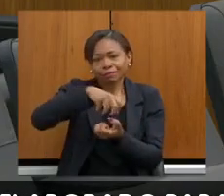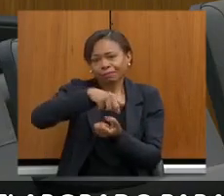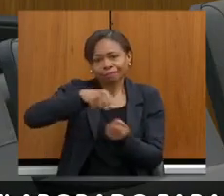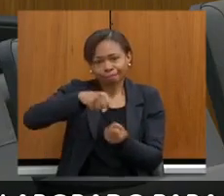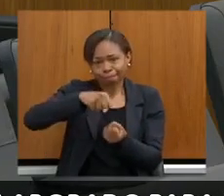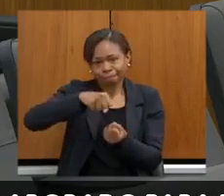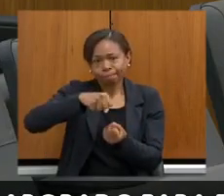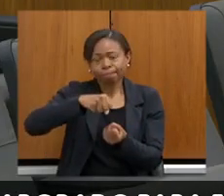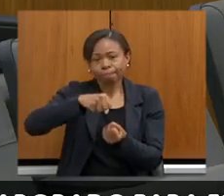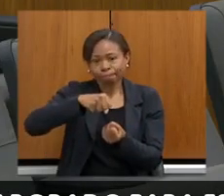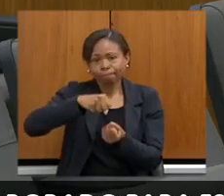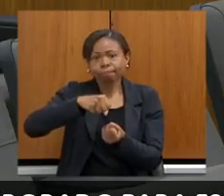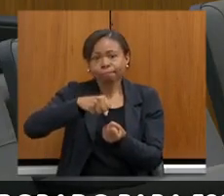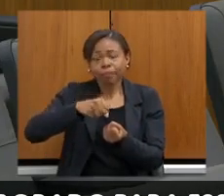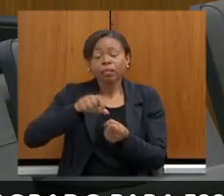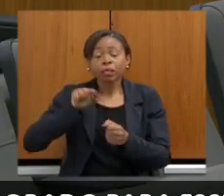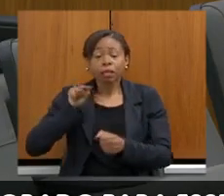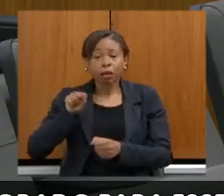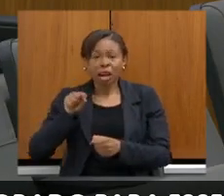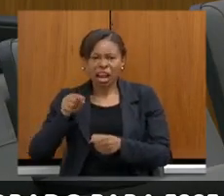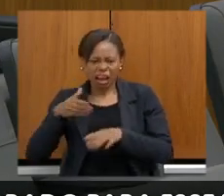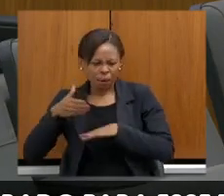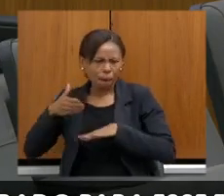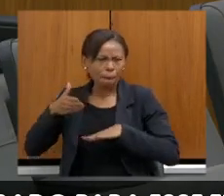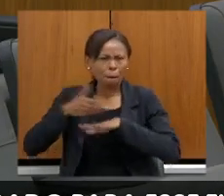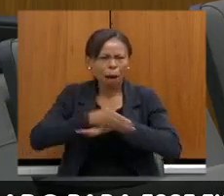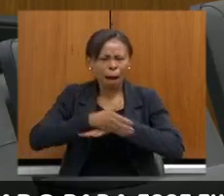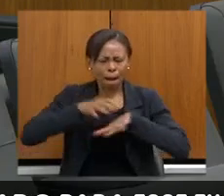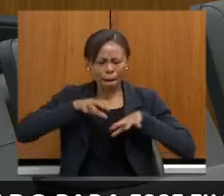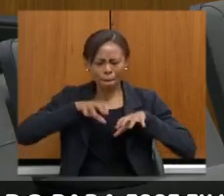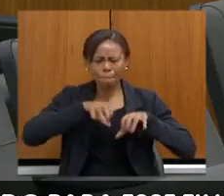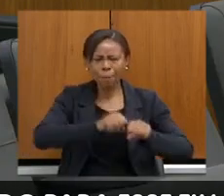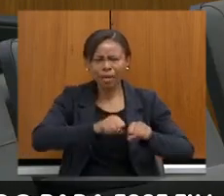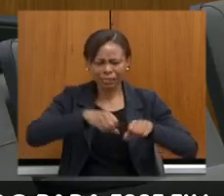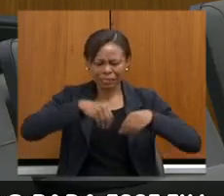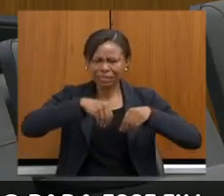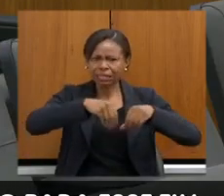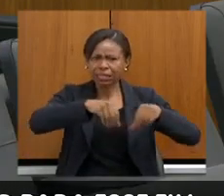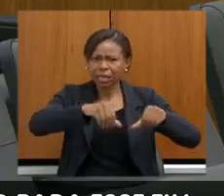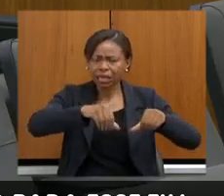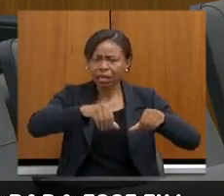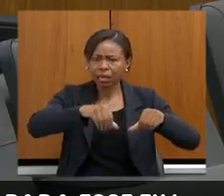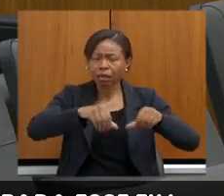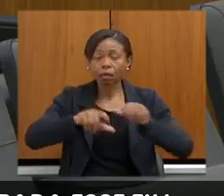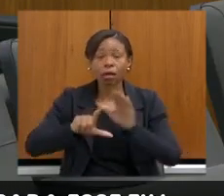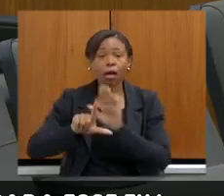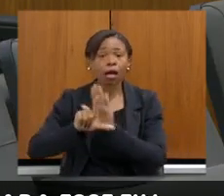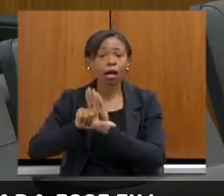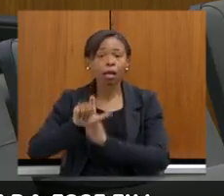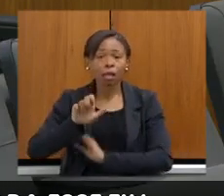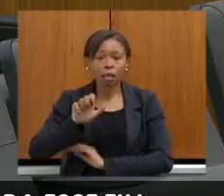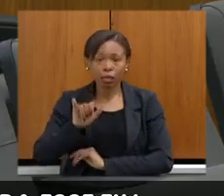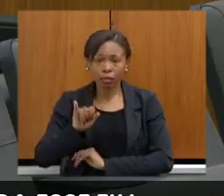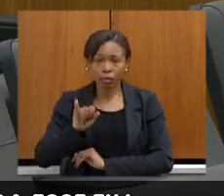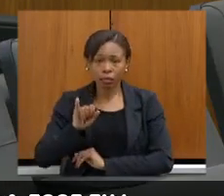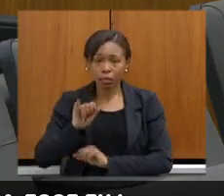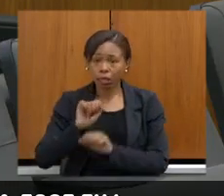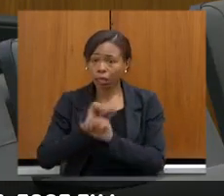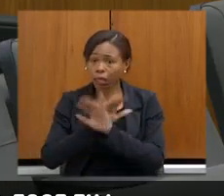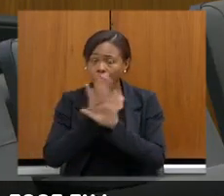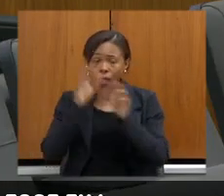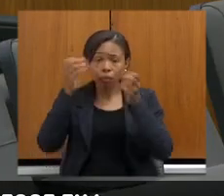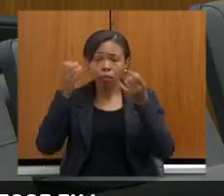As invasões de terra, a lei ela é clara. Toda